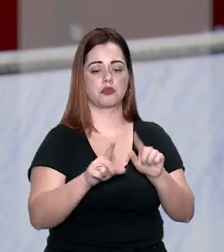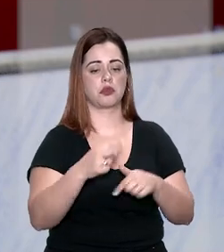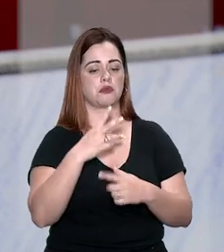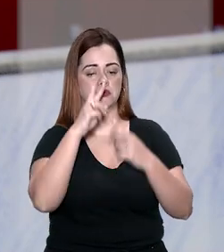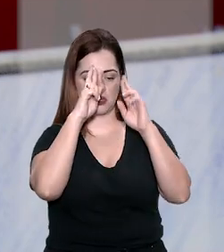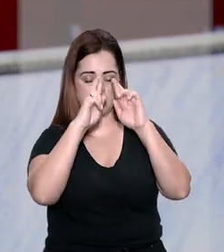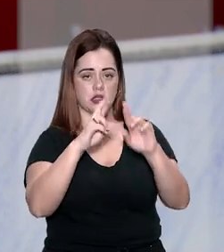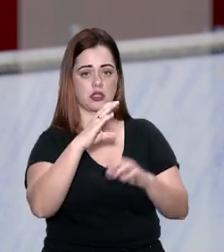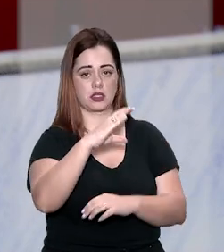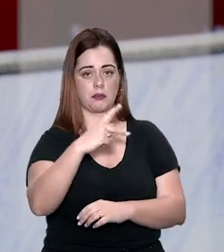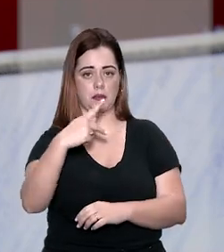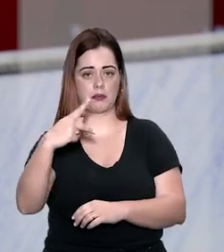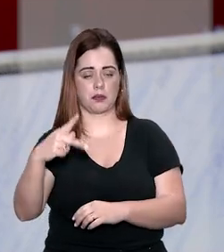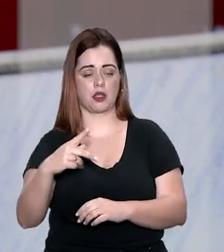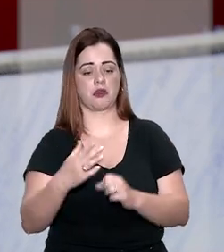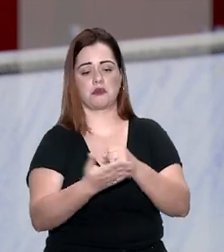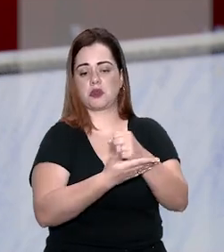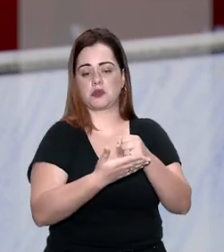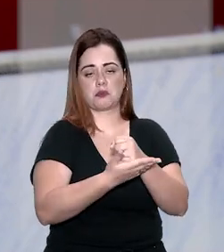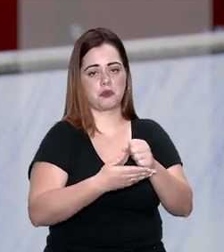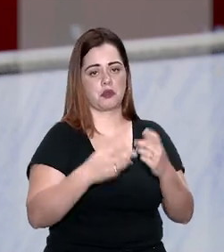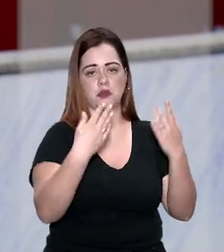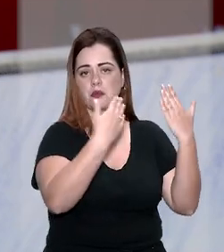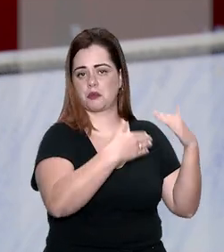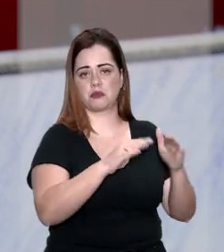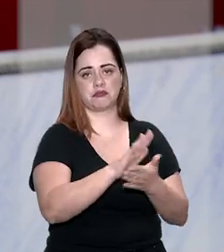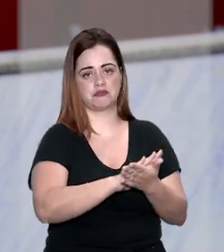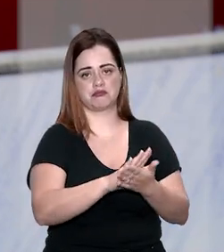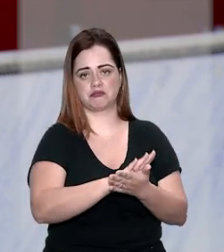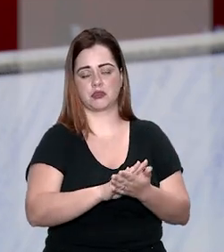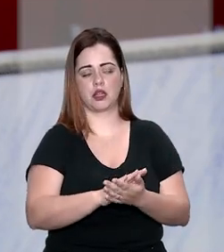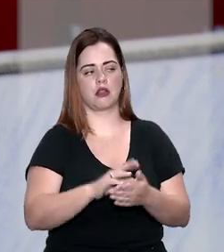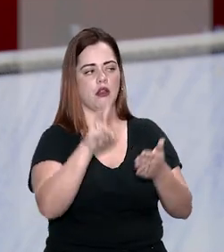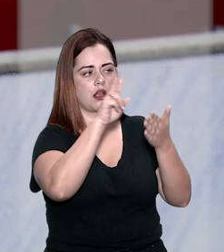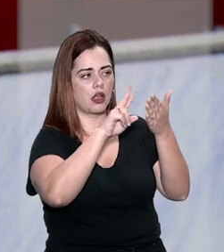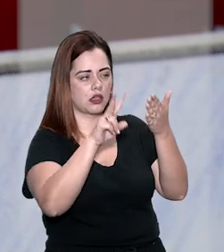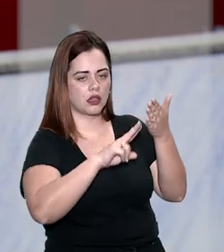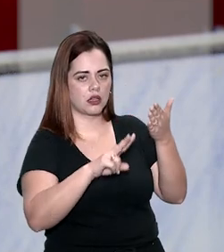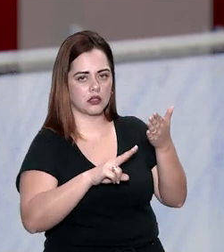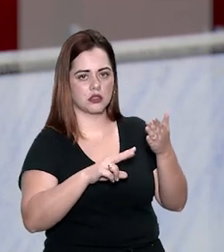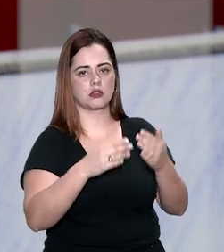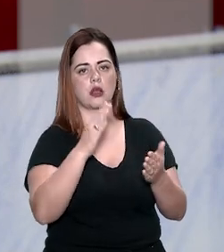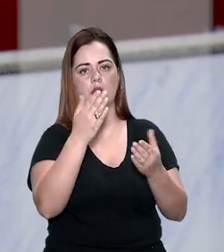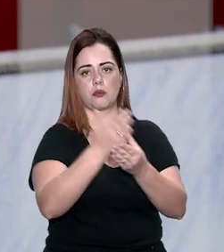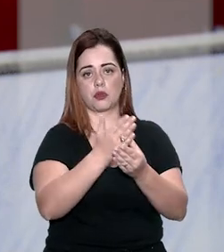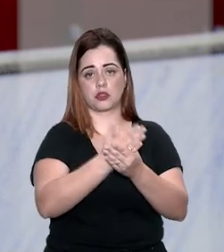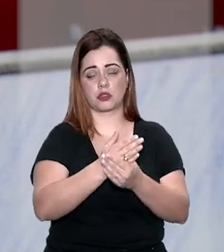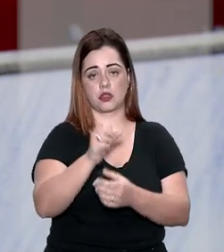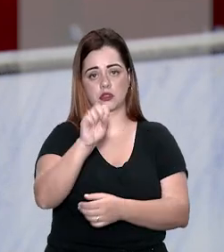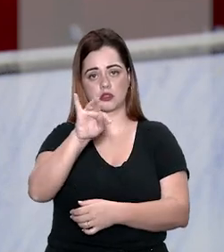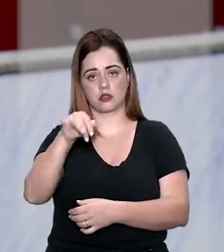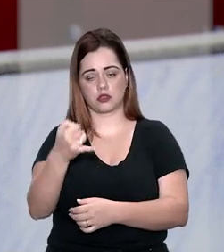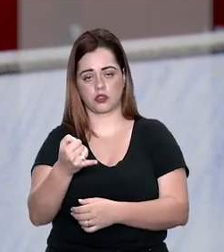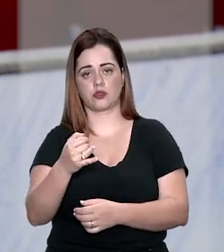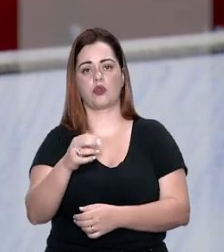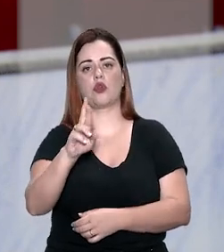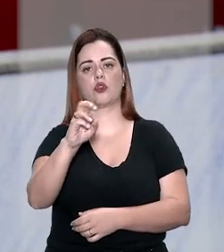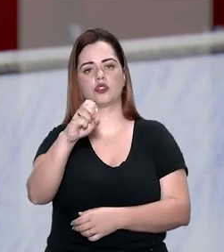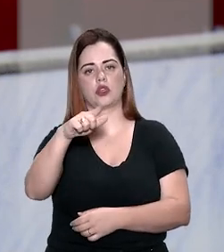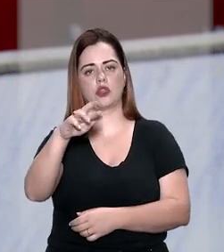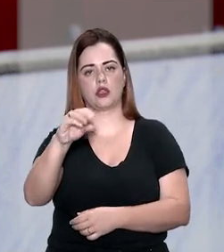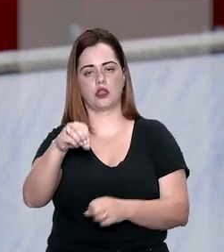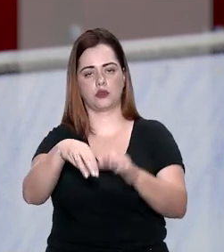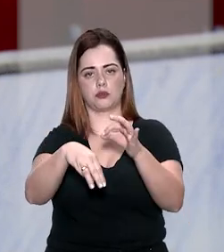formalidades do CPP e sem respaldo em outras provas. Ao analisar o caso no STJ, o ministro relator, Rogério